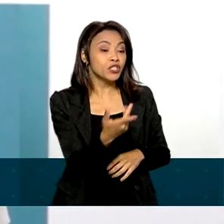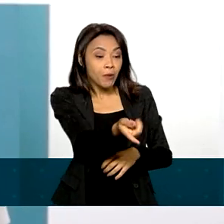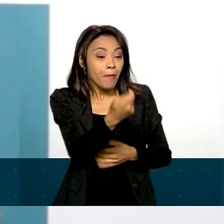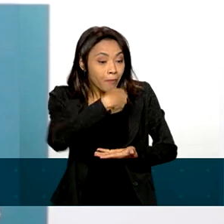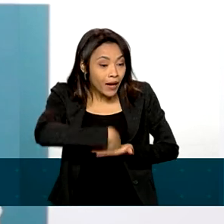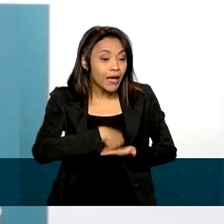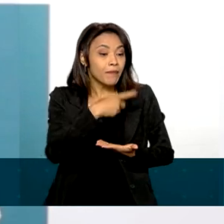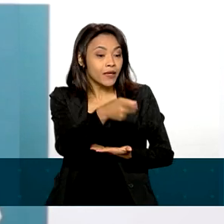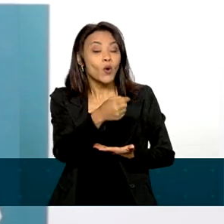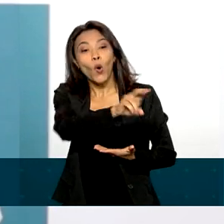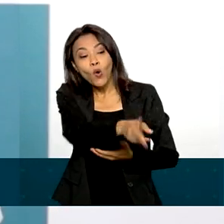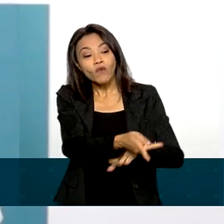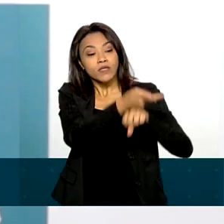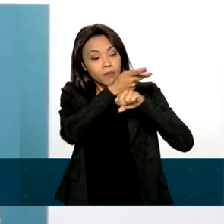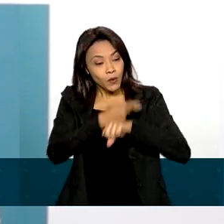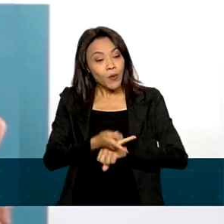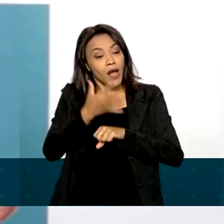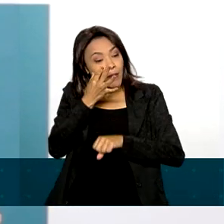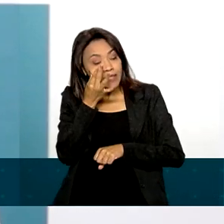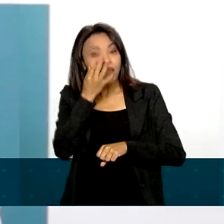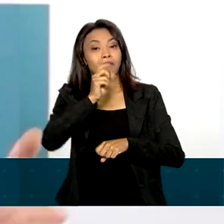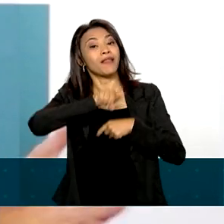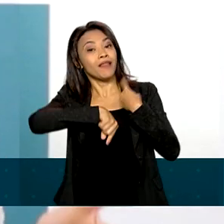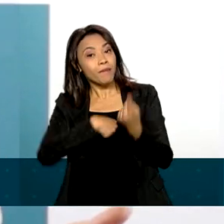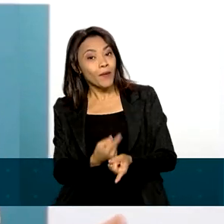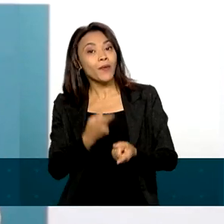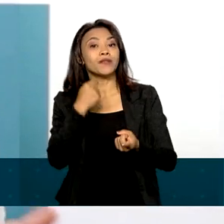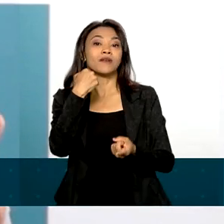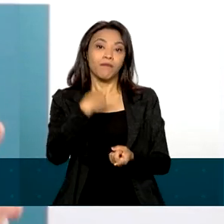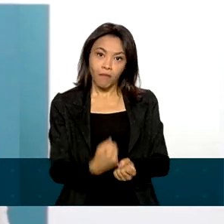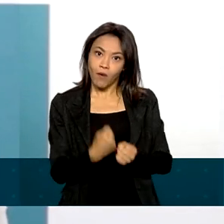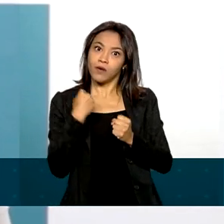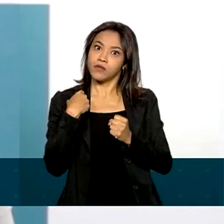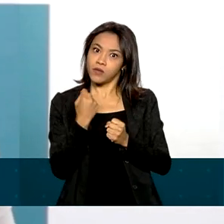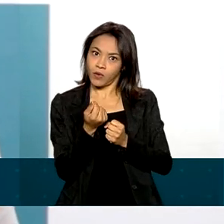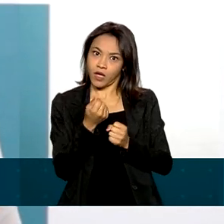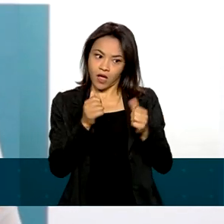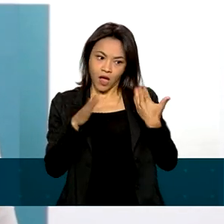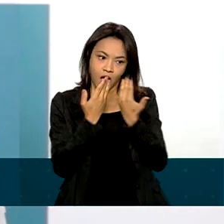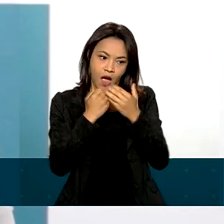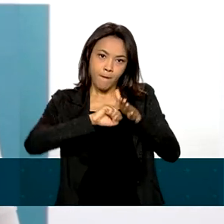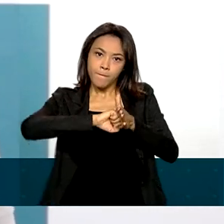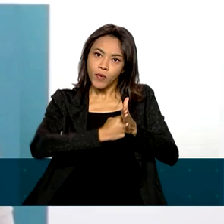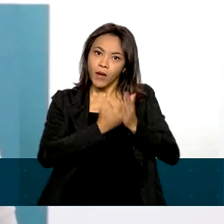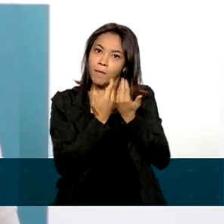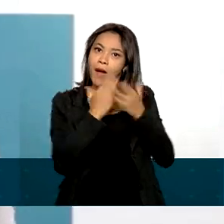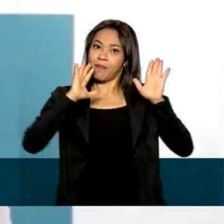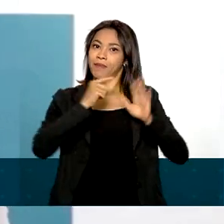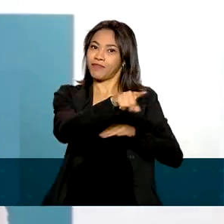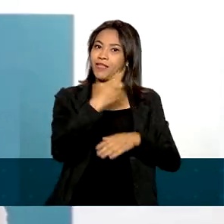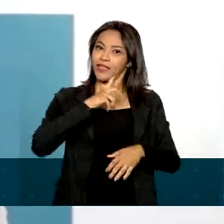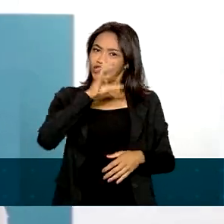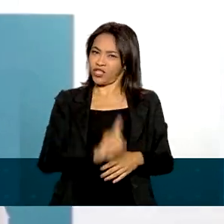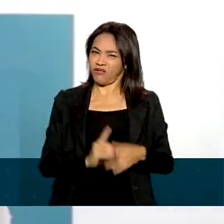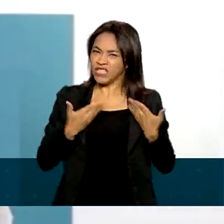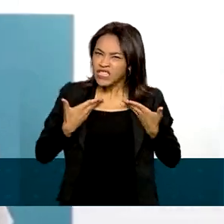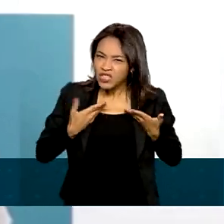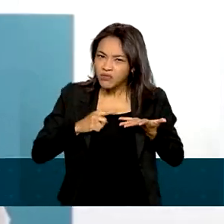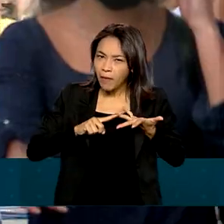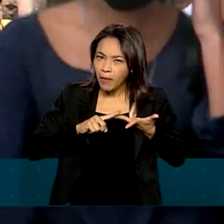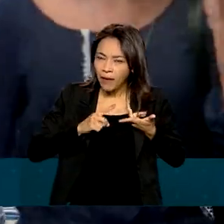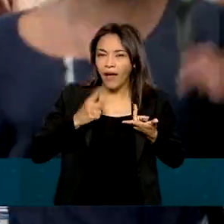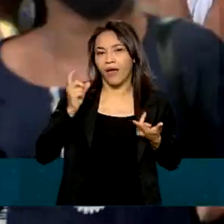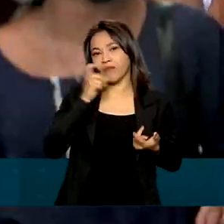um pagamento ou comparecer em algum lugar para que então ele supostamente faça o desbloqueio dos valores a que você teria direito. Gente, isso tudo é